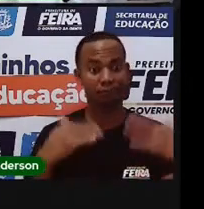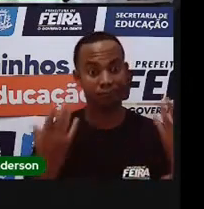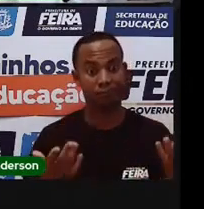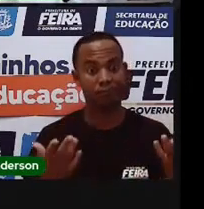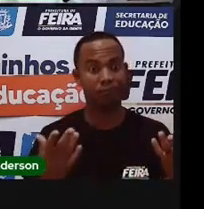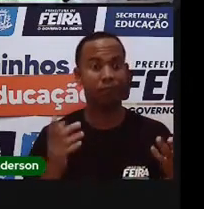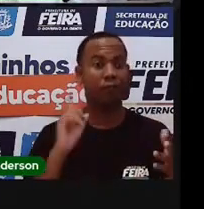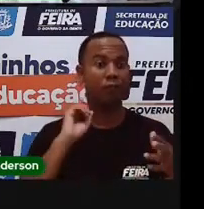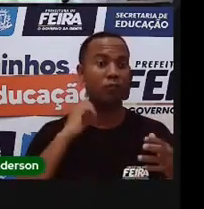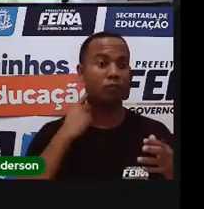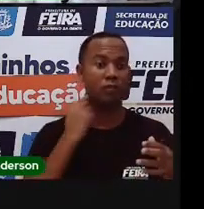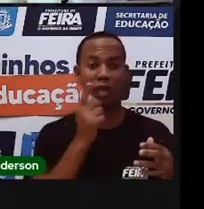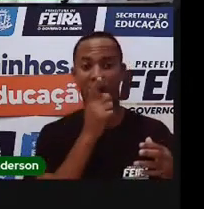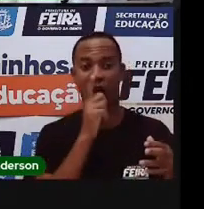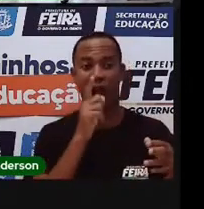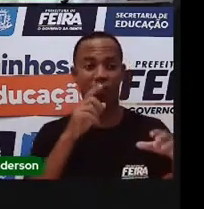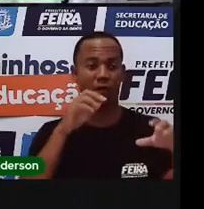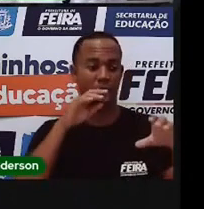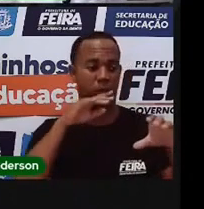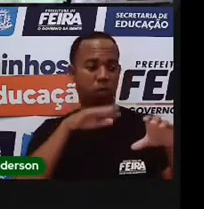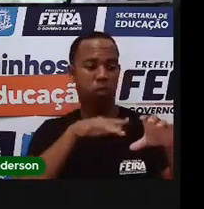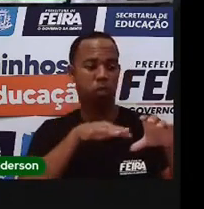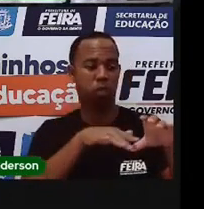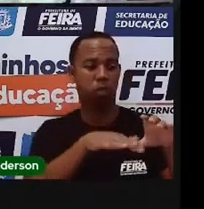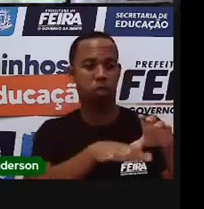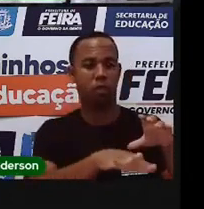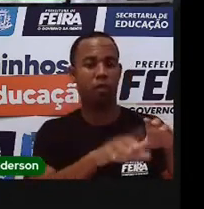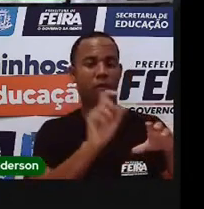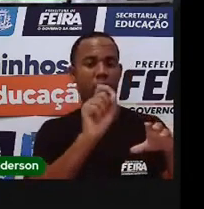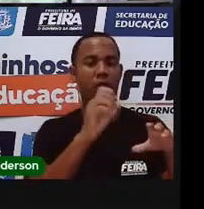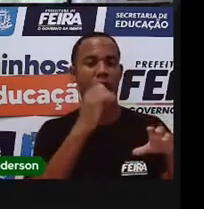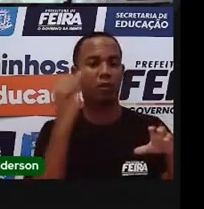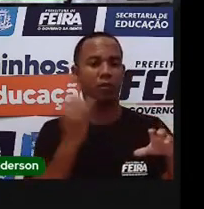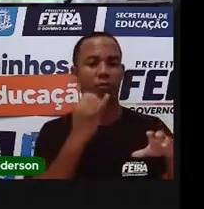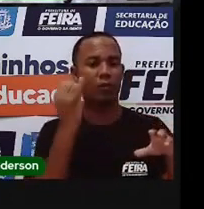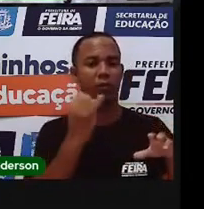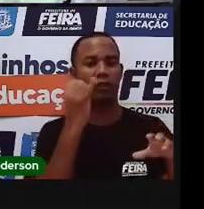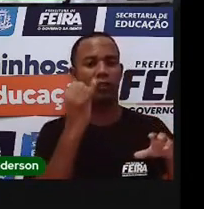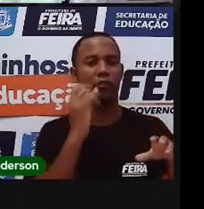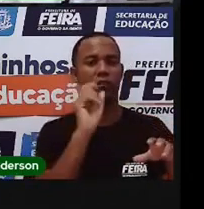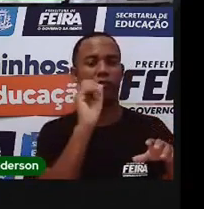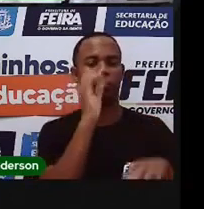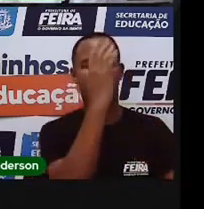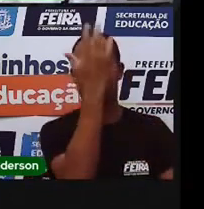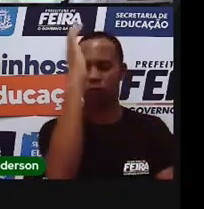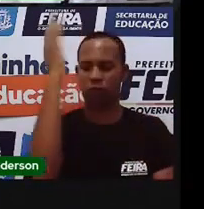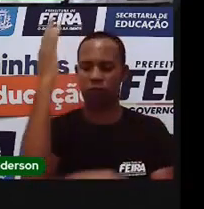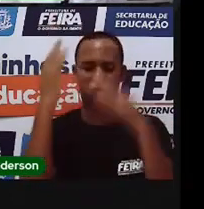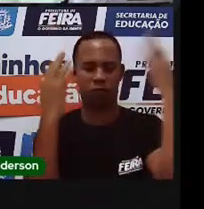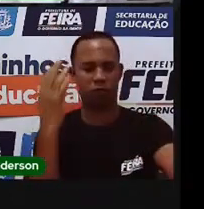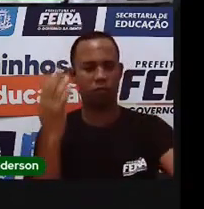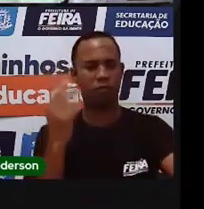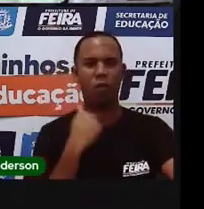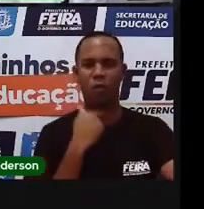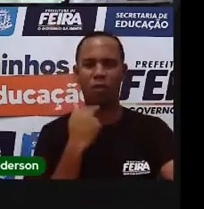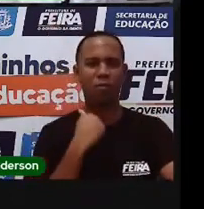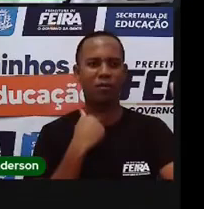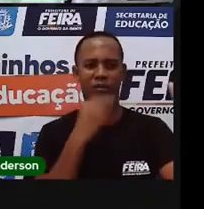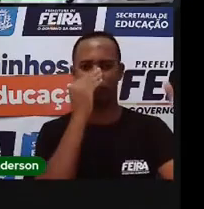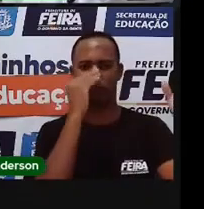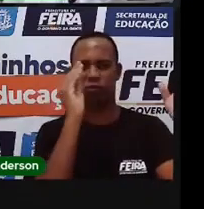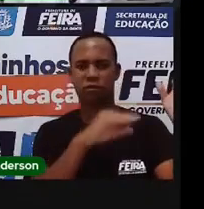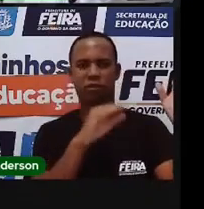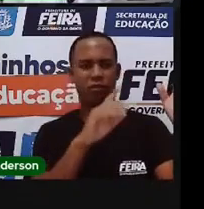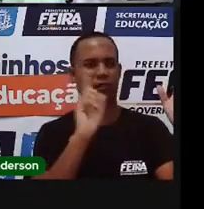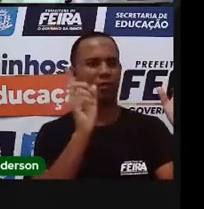de esgoto é um serviço muito importante para a preservação do meio ambiente. Quando se joga esgoto sem tratamento nos